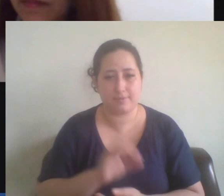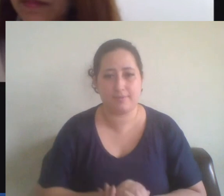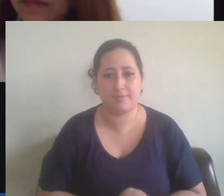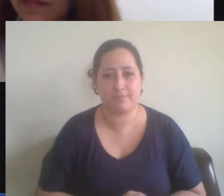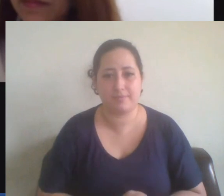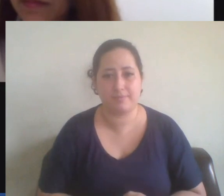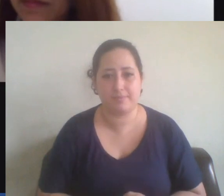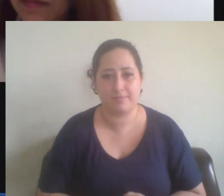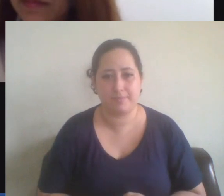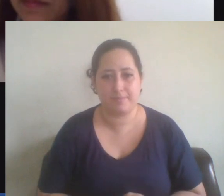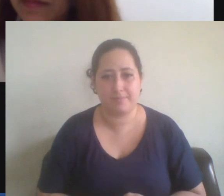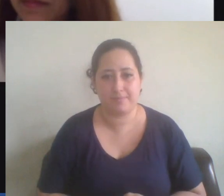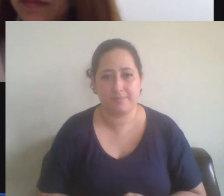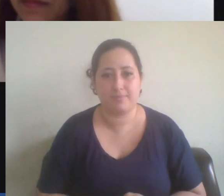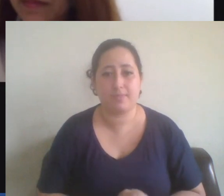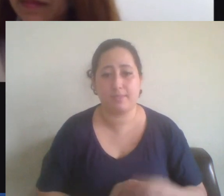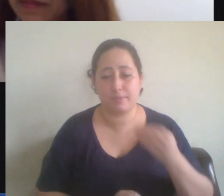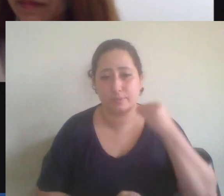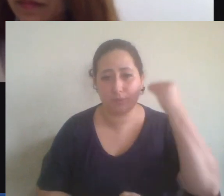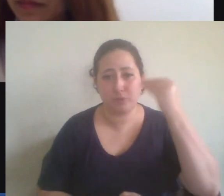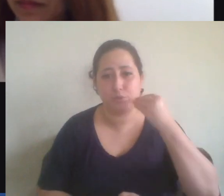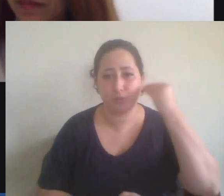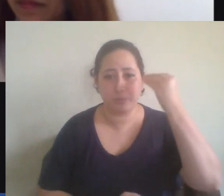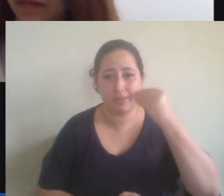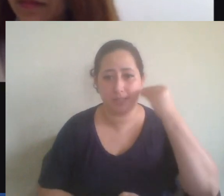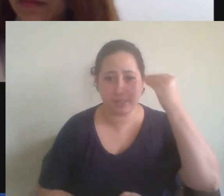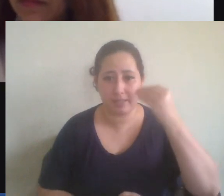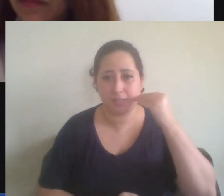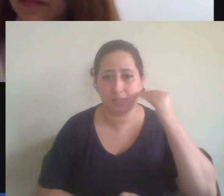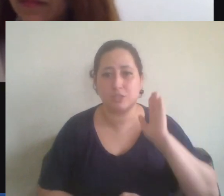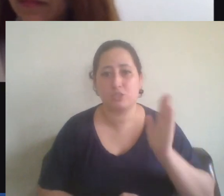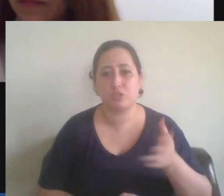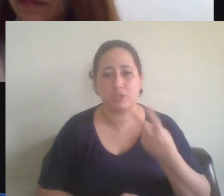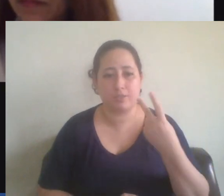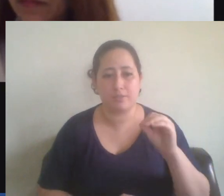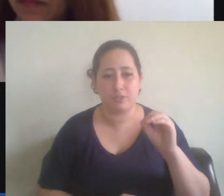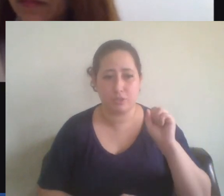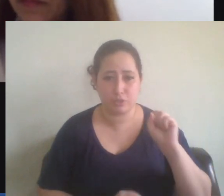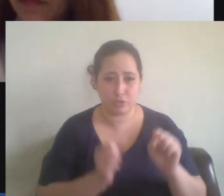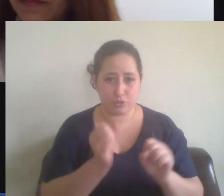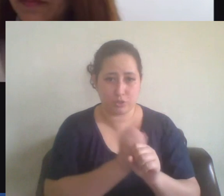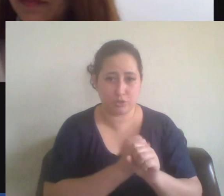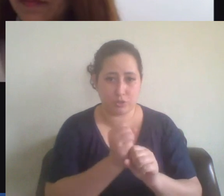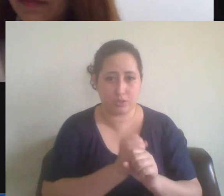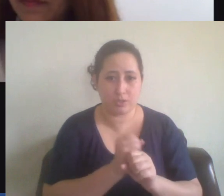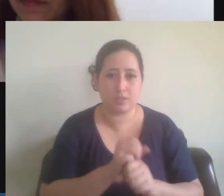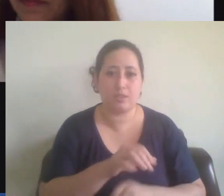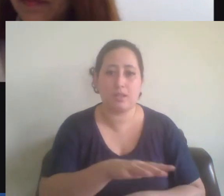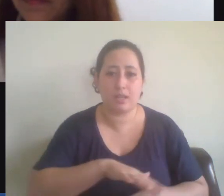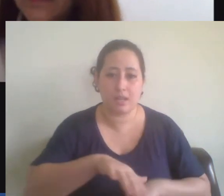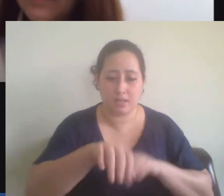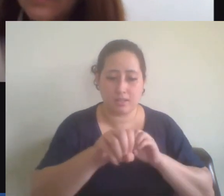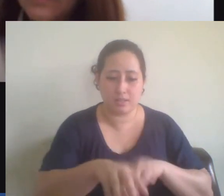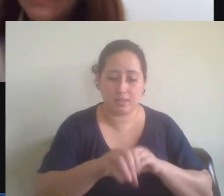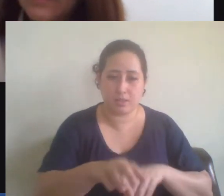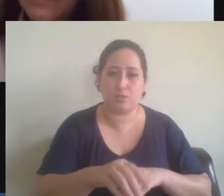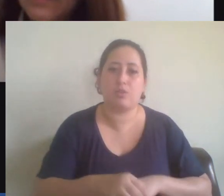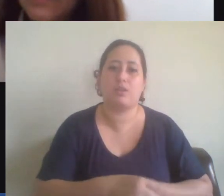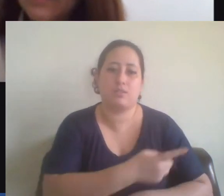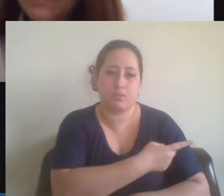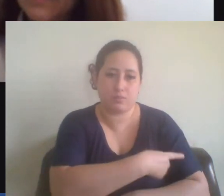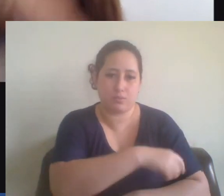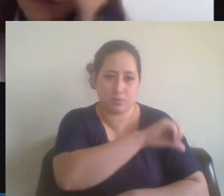tenho uma experiência bem grande, já há mais de 20 anos, tanto na educação fundamental quanto na